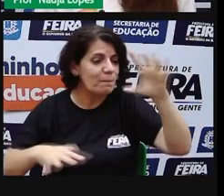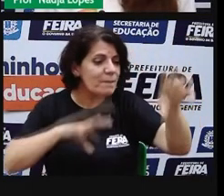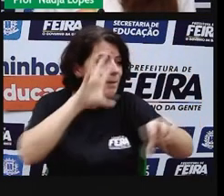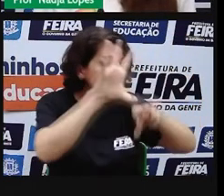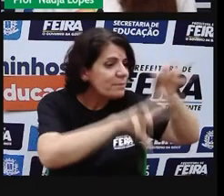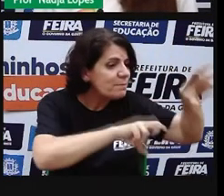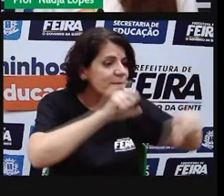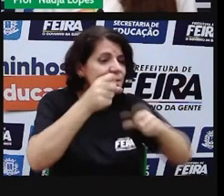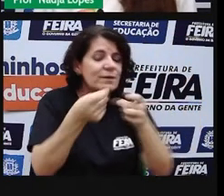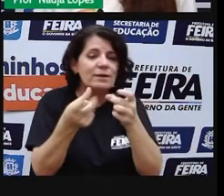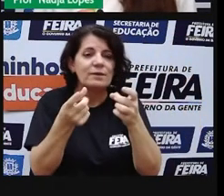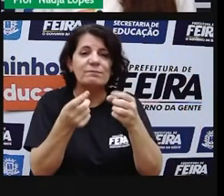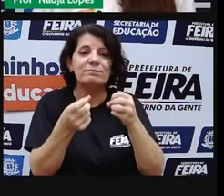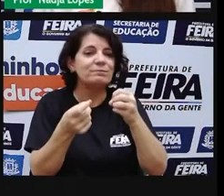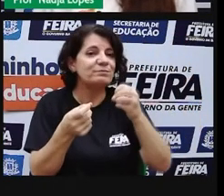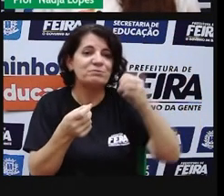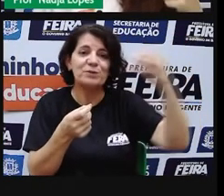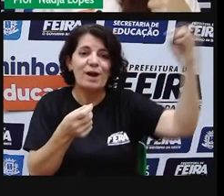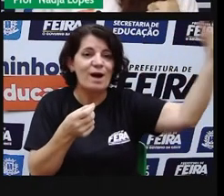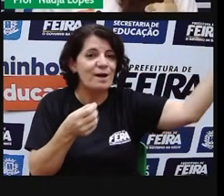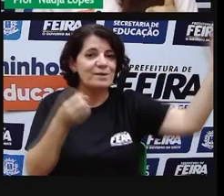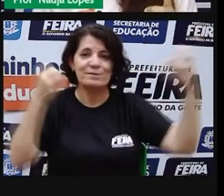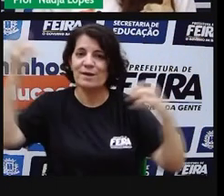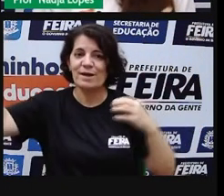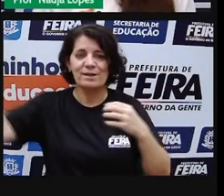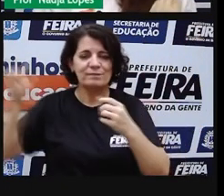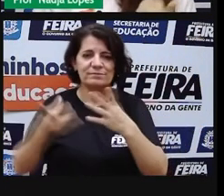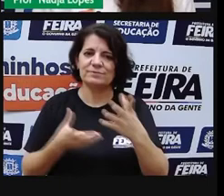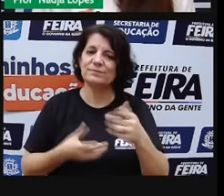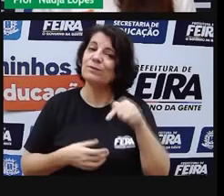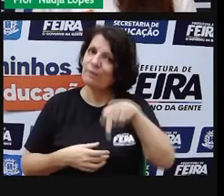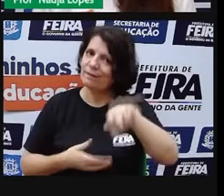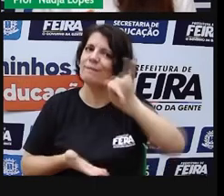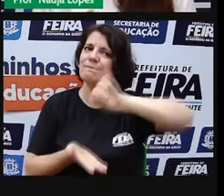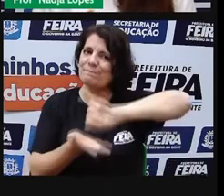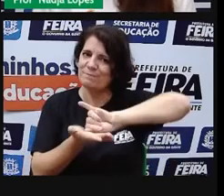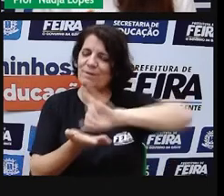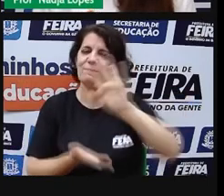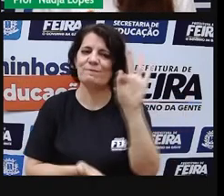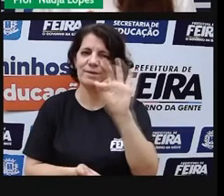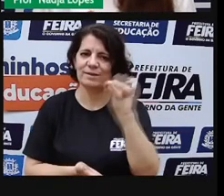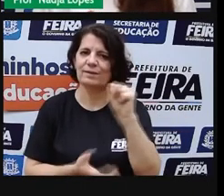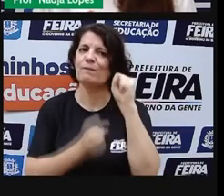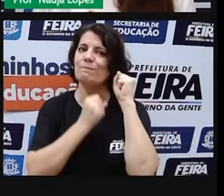outro local, então a gente vê que realmente é um ponto forte da nossa cidade, é o comércio.